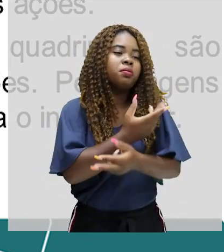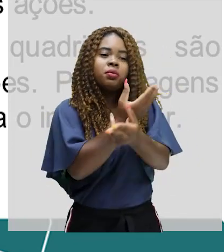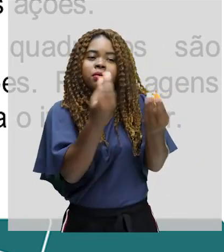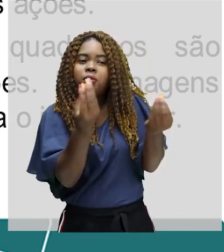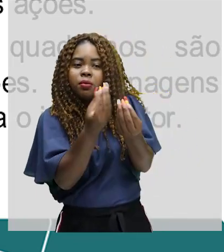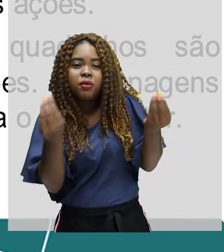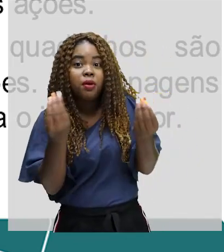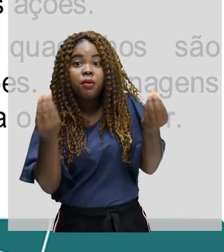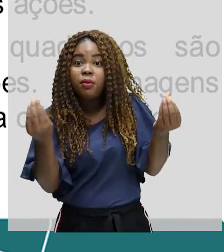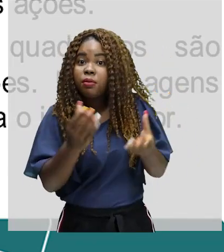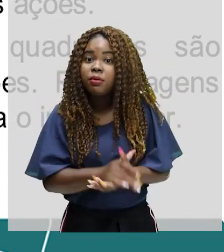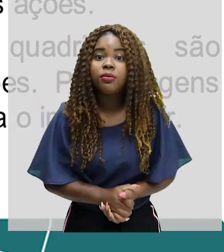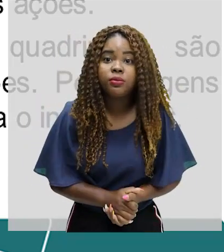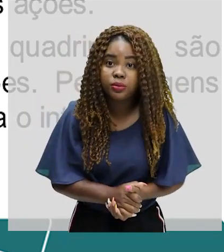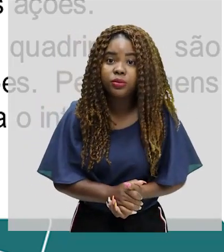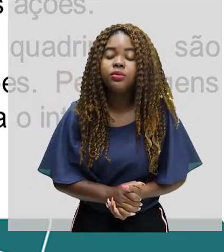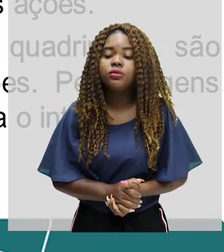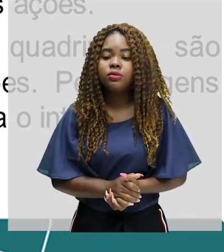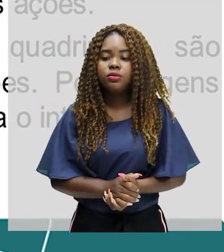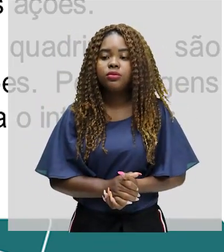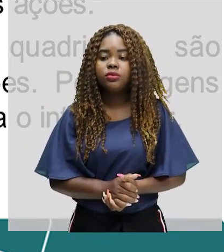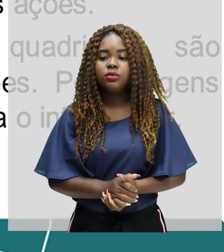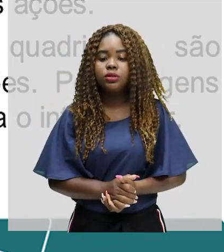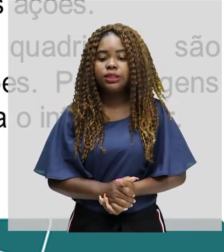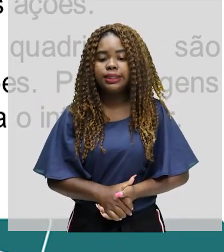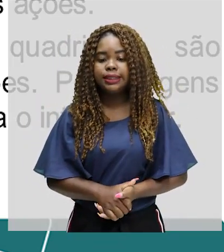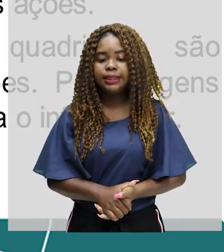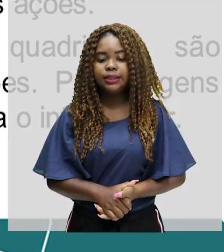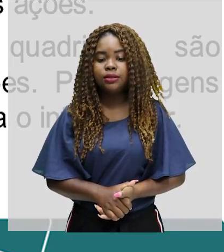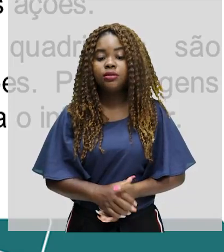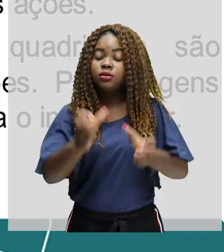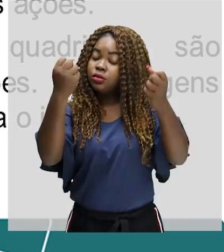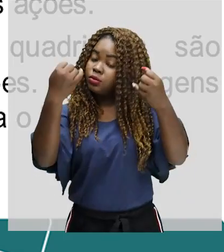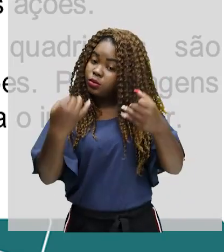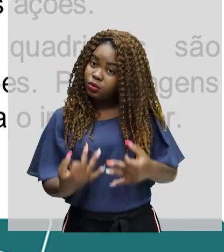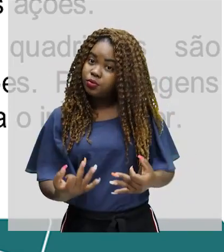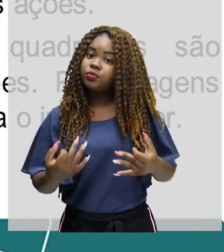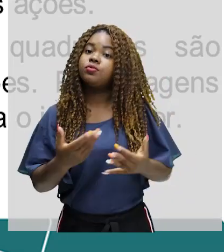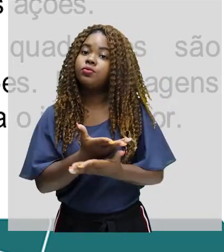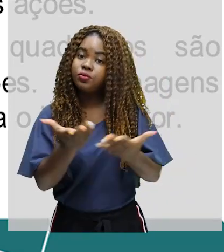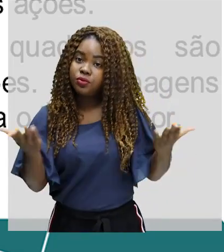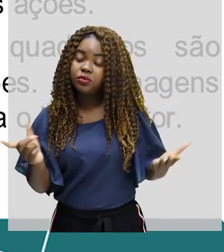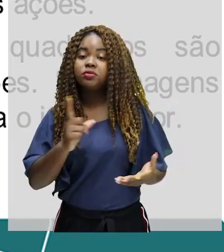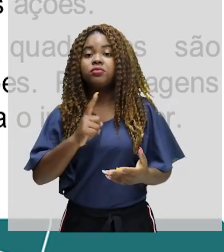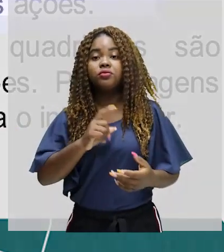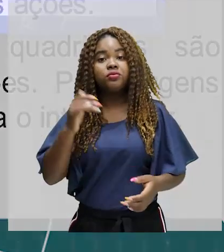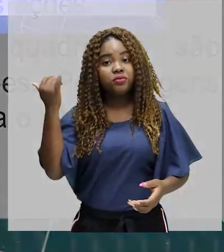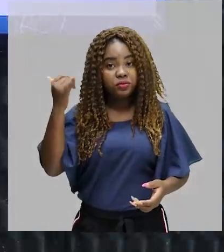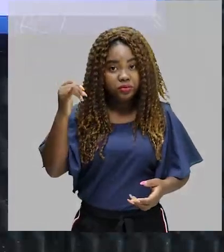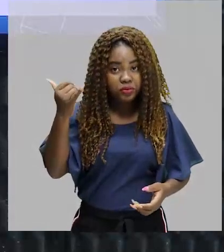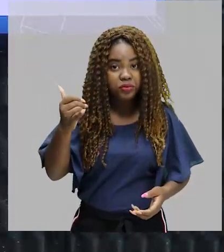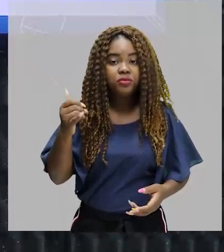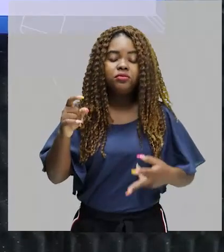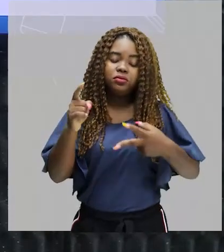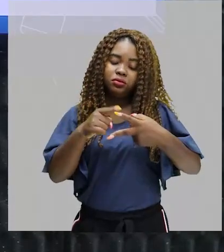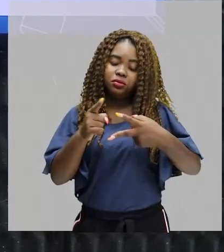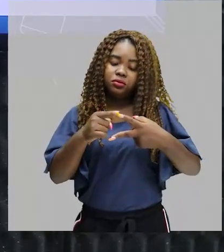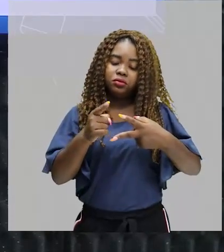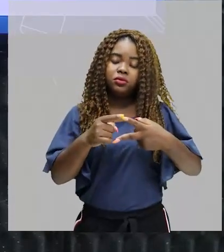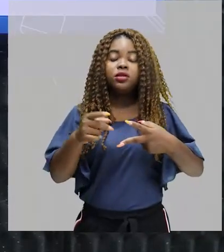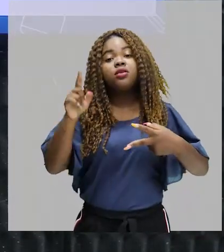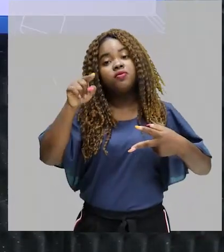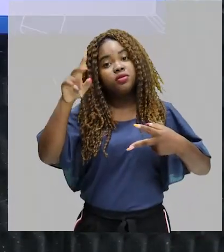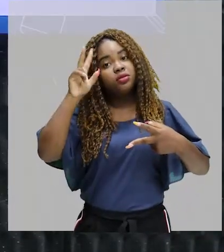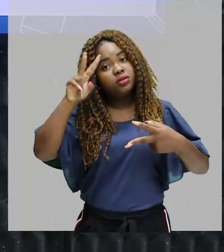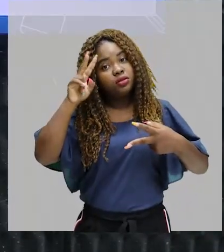mas para o interlocutor. Então, como eu falei agora pouco para vocês, ela tem esse aspecto narrativo, aí vocês devem